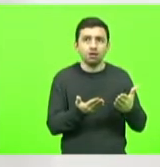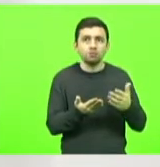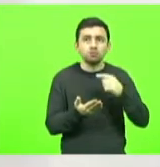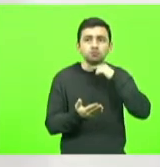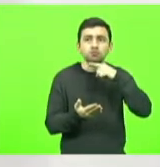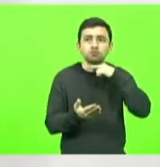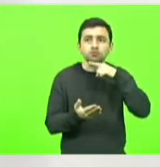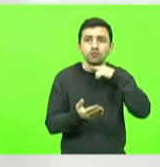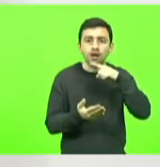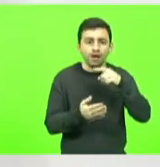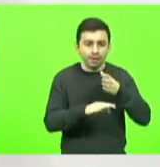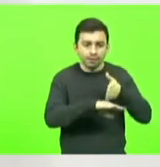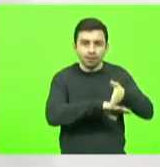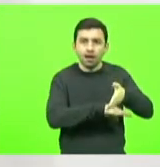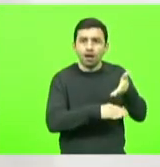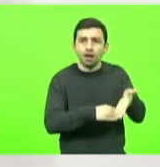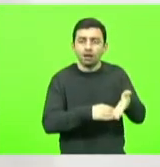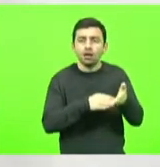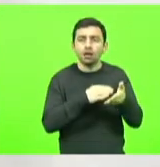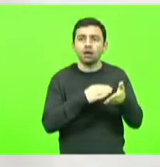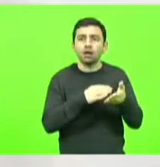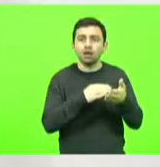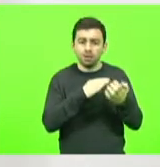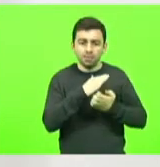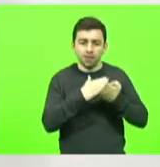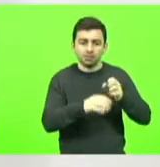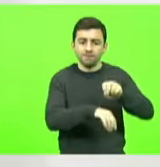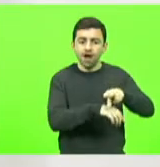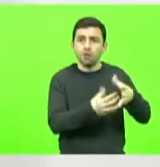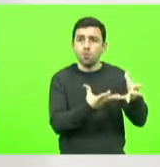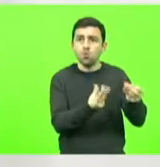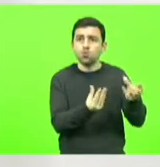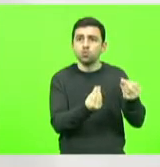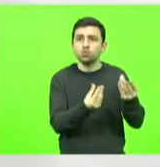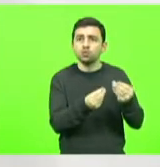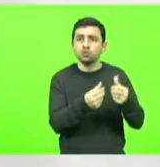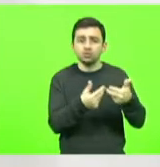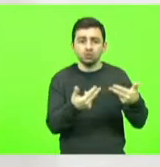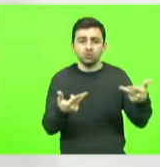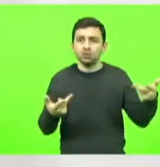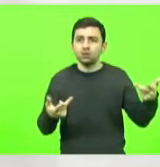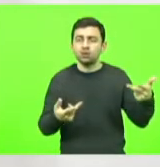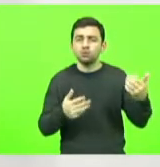contemplar as vagas existentes no mercado de trabalho